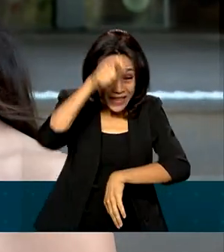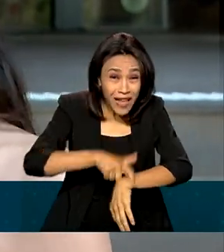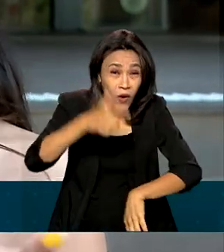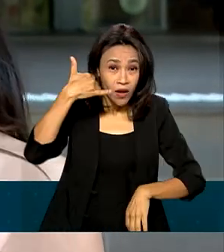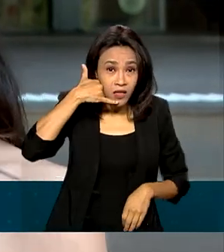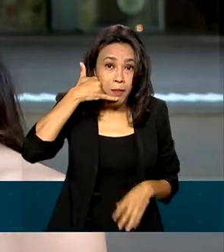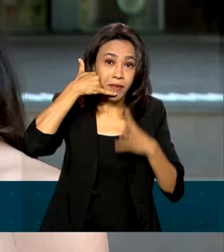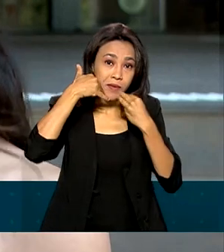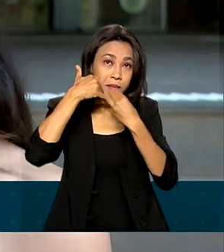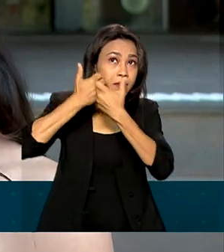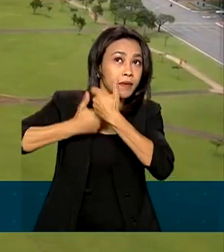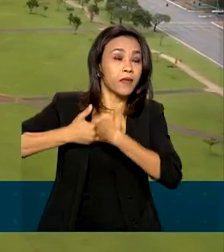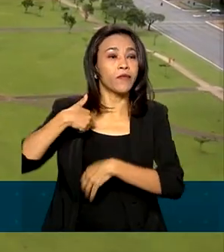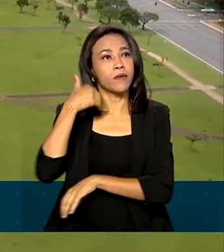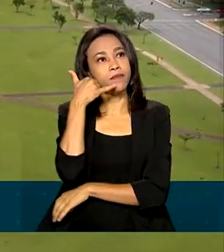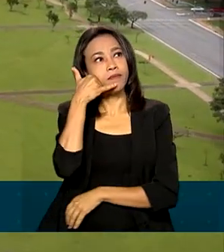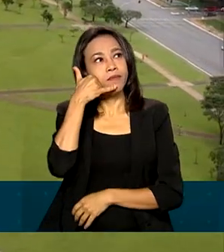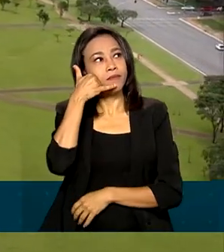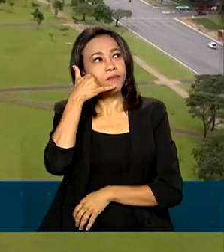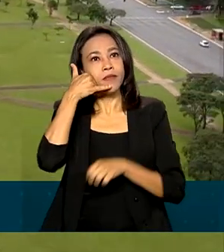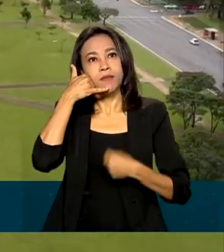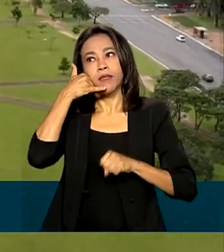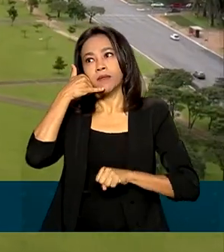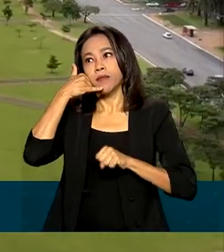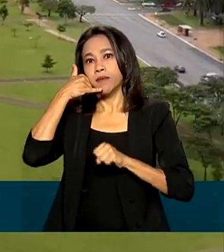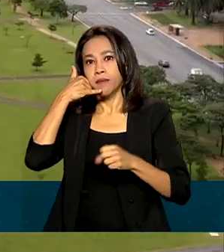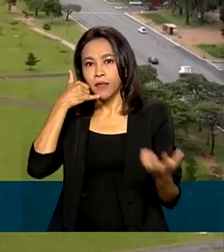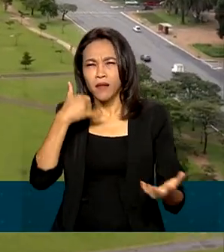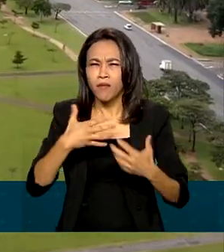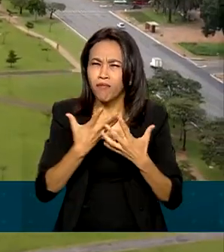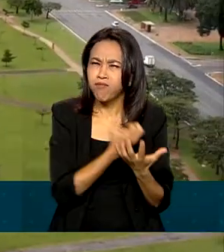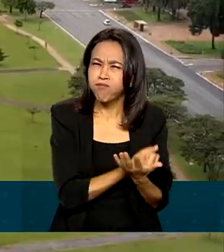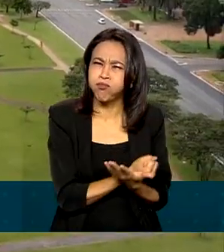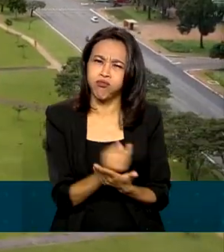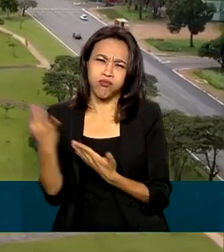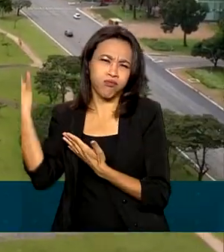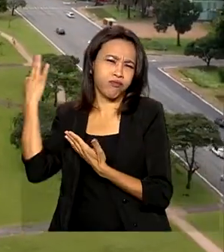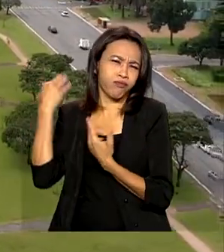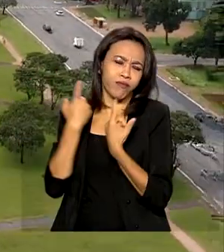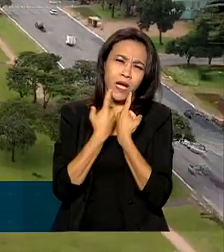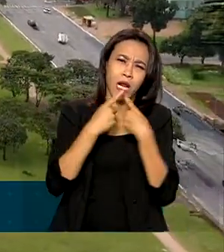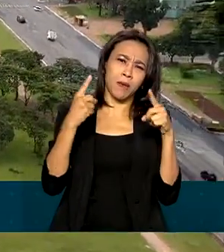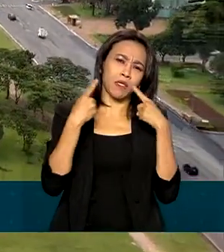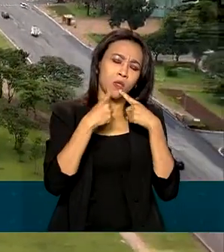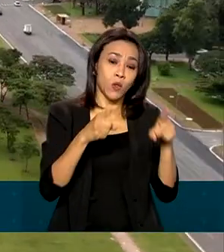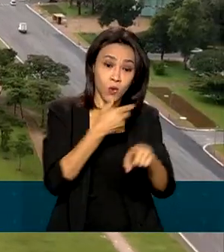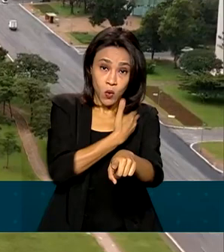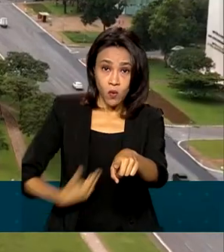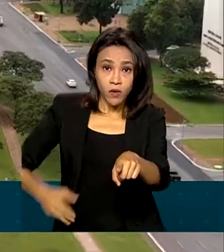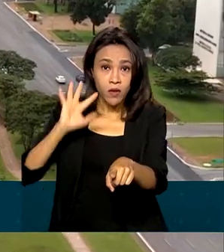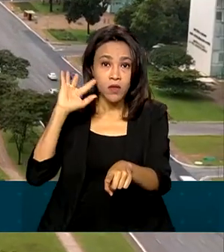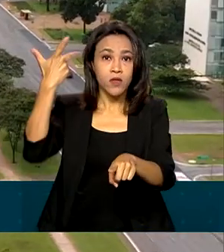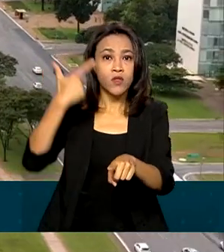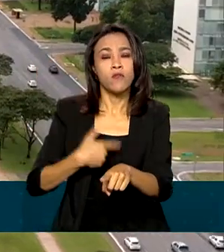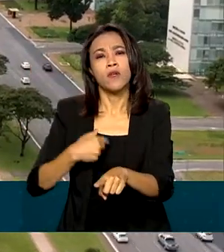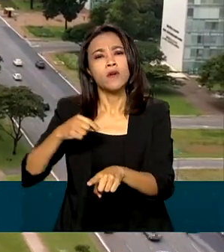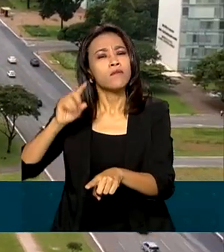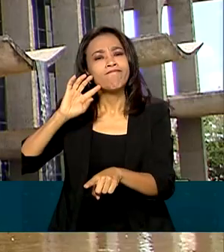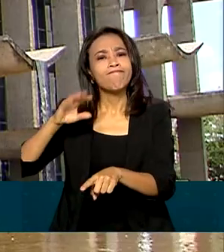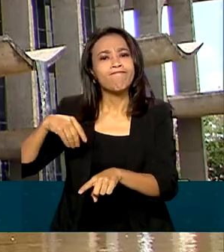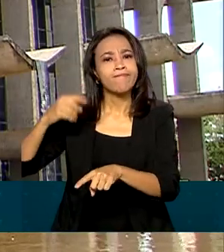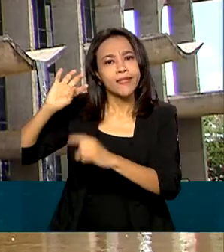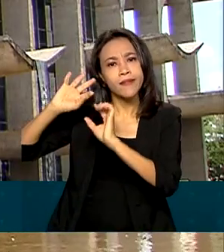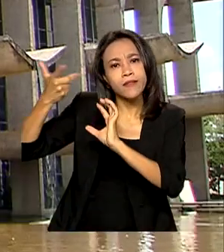sempre fiquei na espera. Tantas reclamações levaram o governo a discutir o assunto. E depois de um amplo